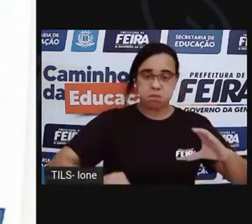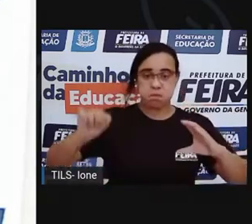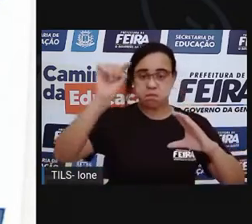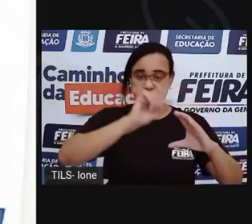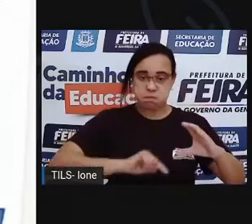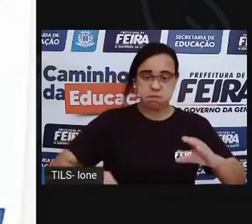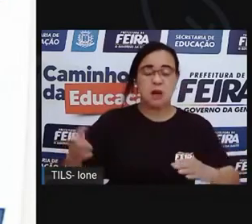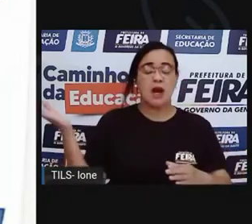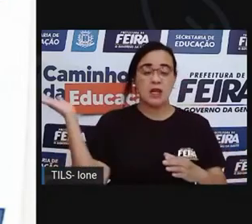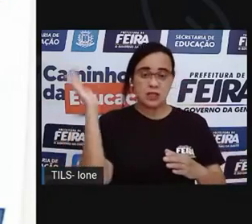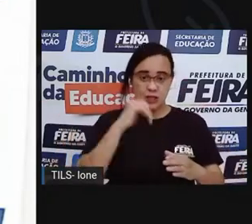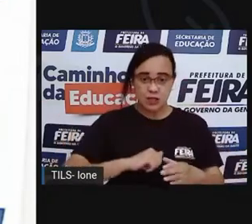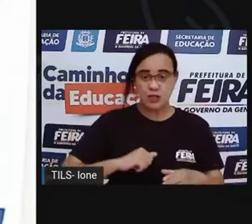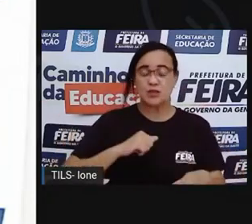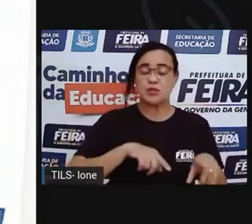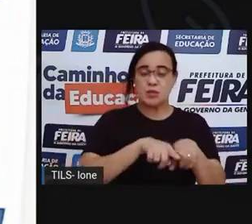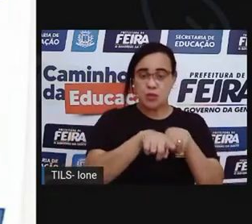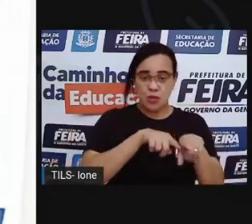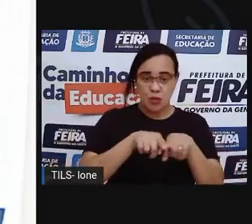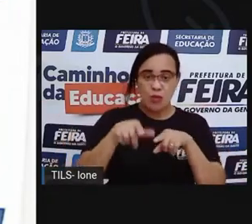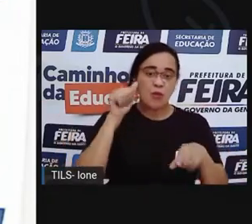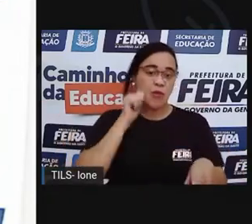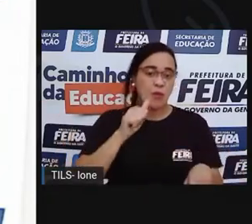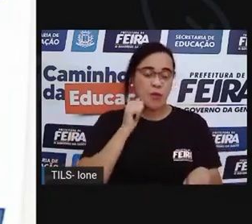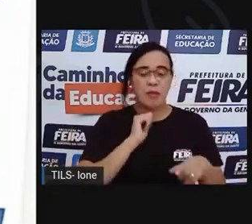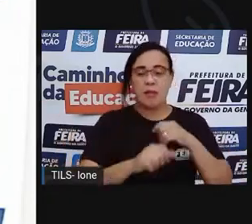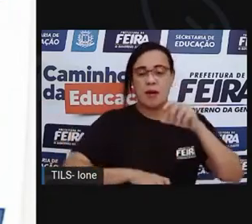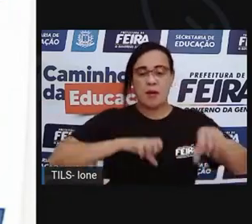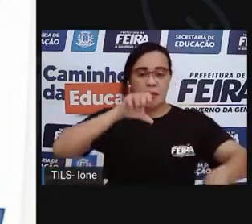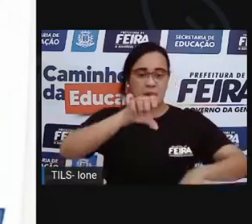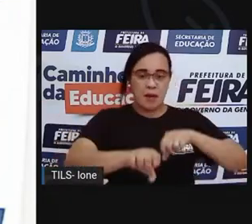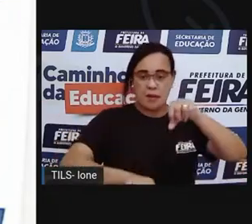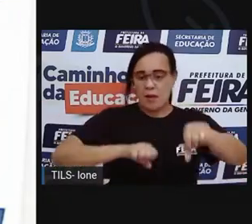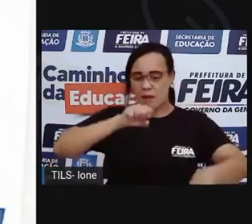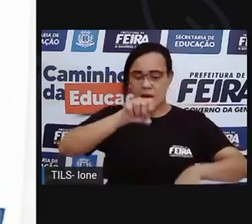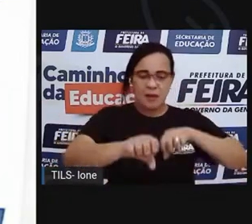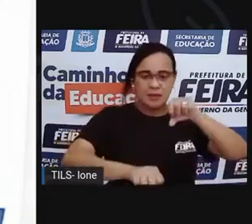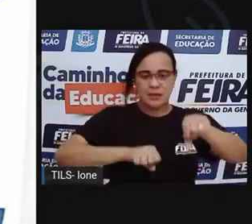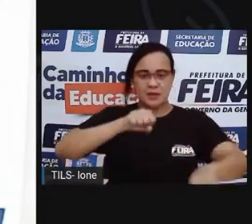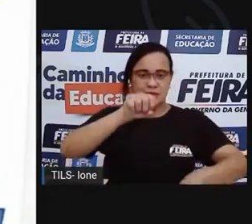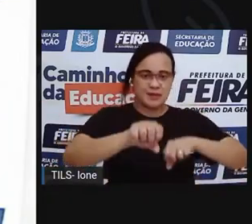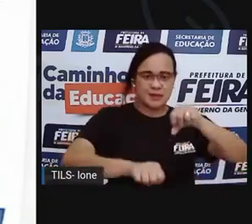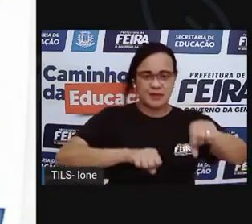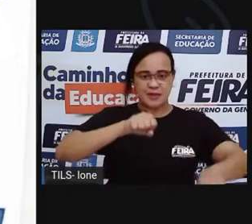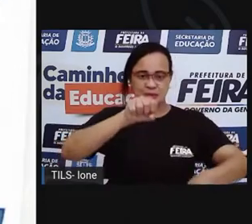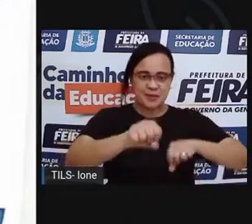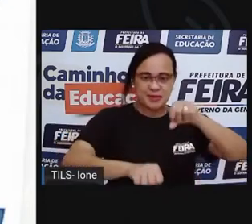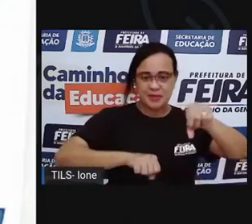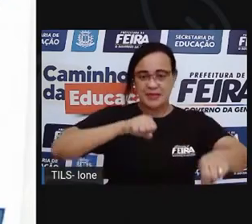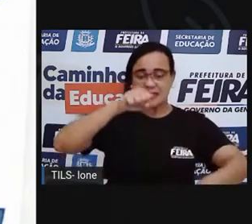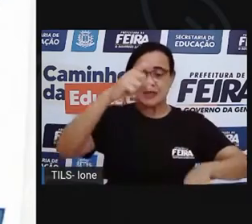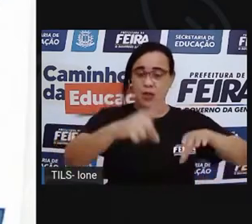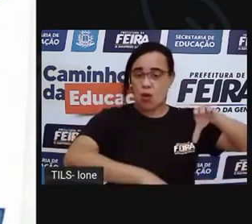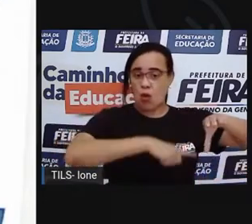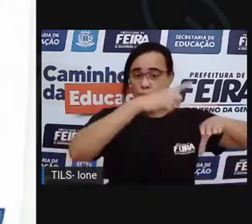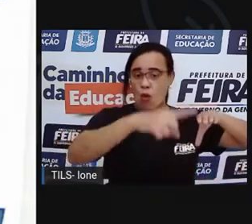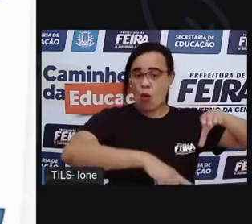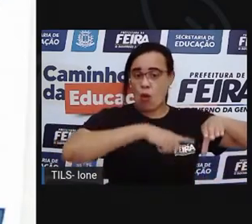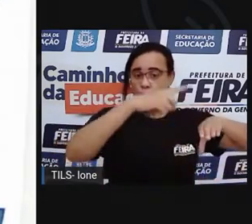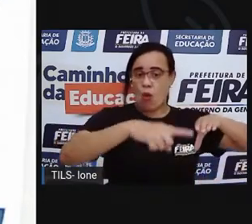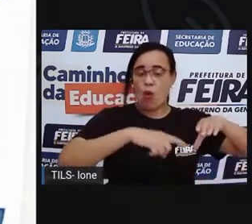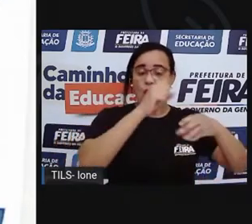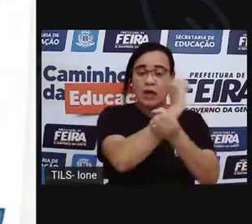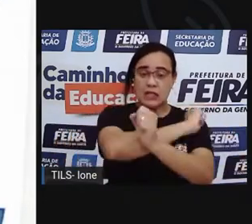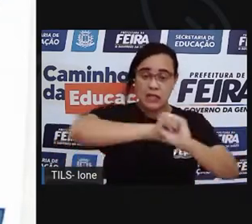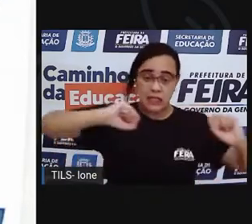para andar de bicicleta. Essas rodas bem grandes e bem redondas devem ajudar, pensou